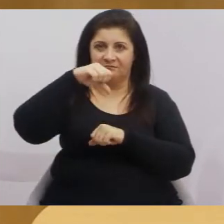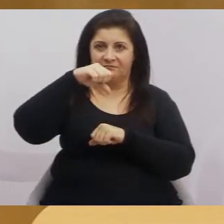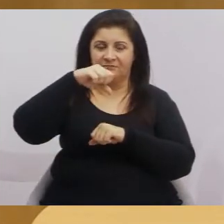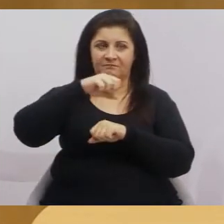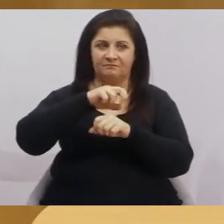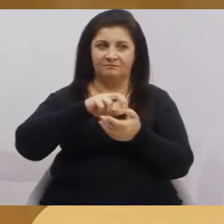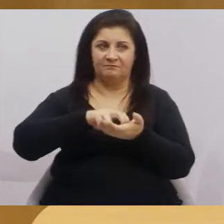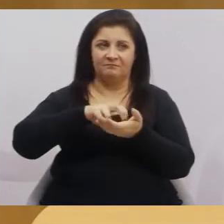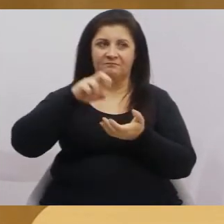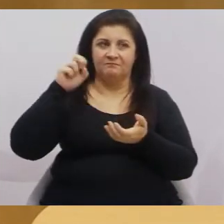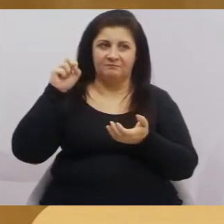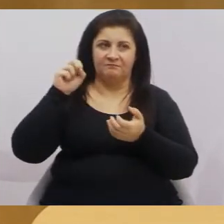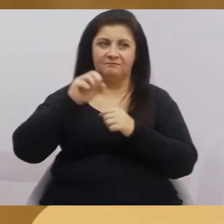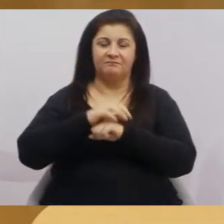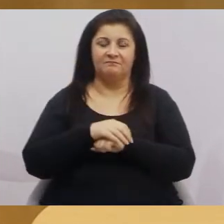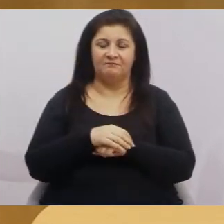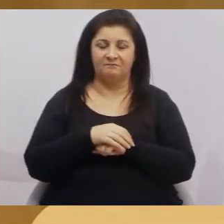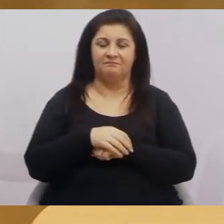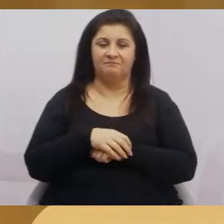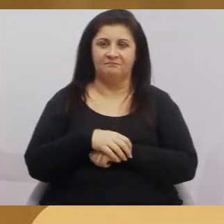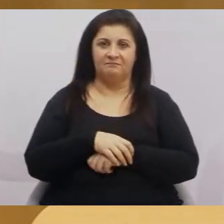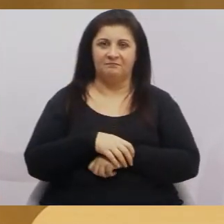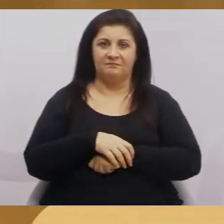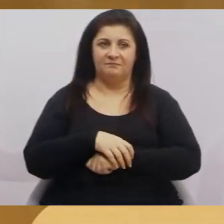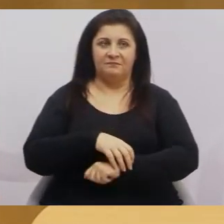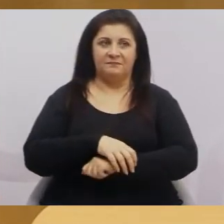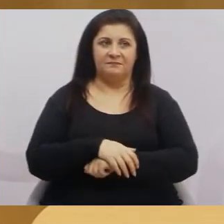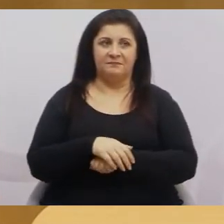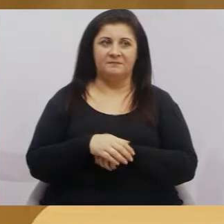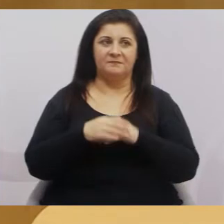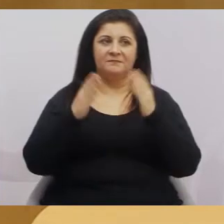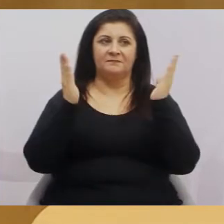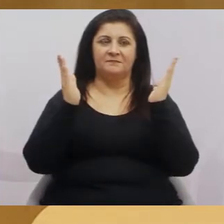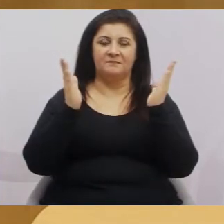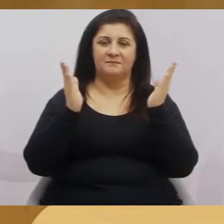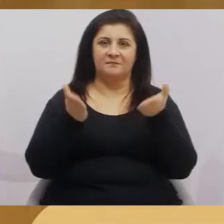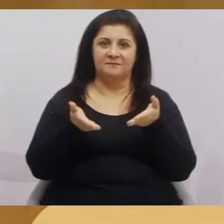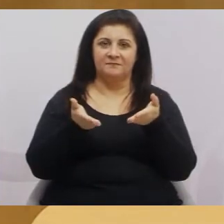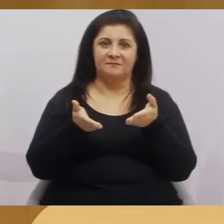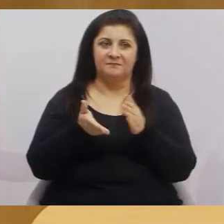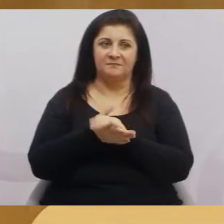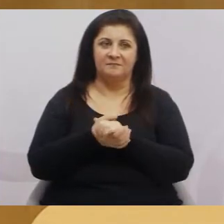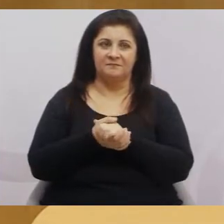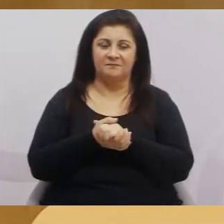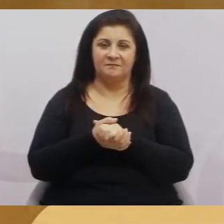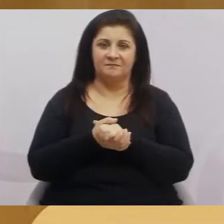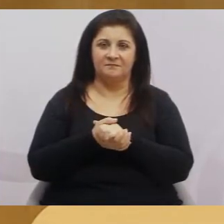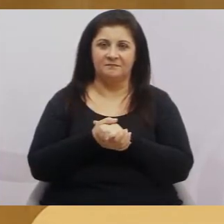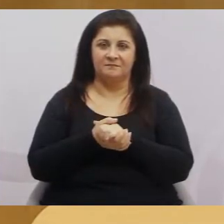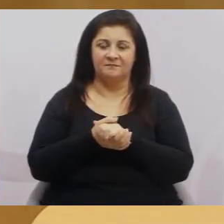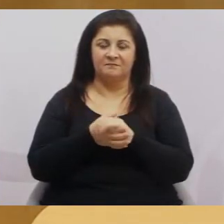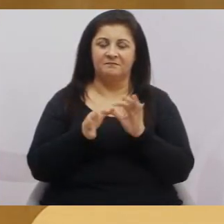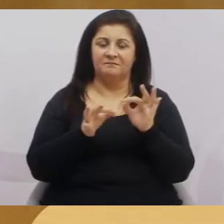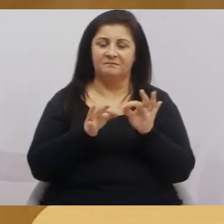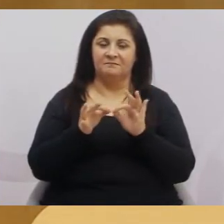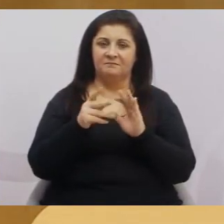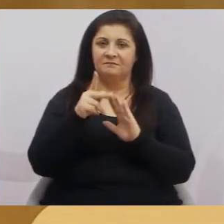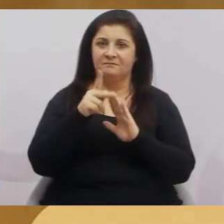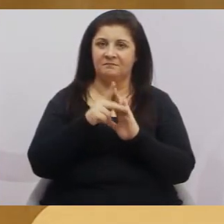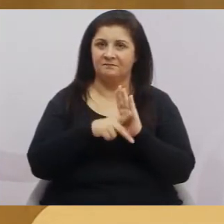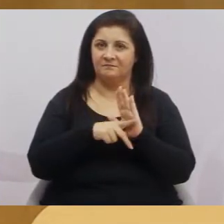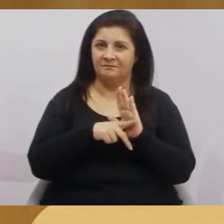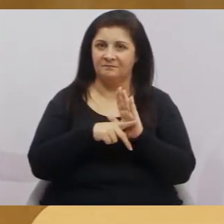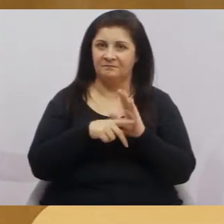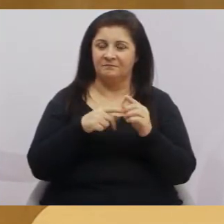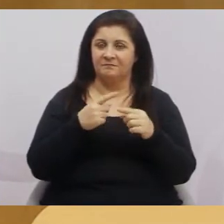Aqui na Câmara Municipal, veio para as nove horas. agora, pusemos eles, esse projeto, por